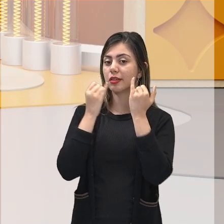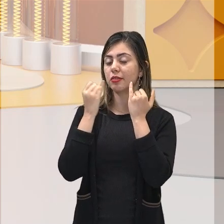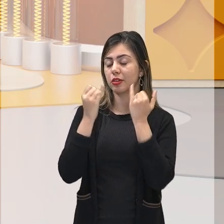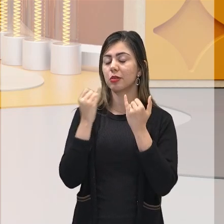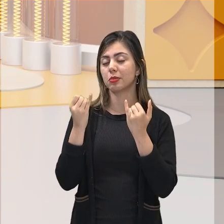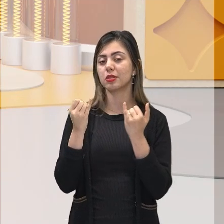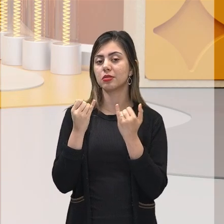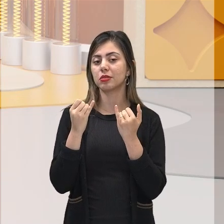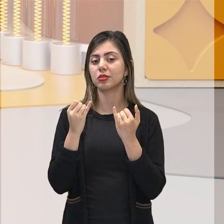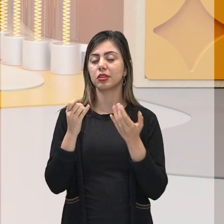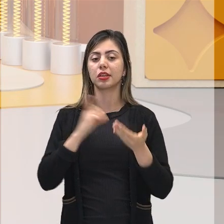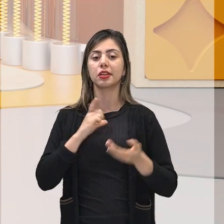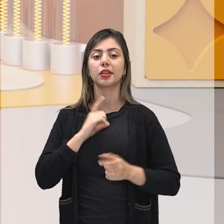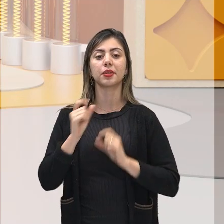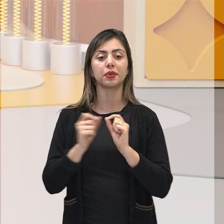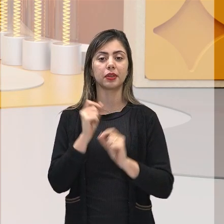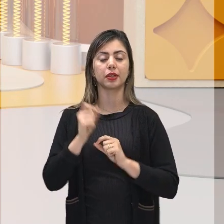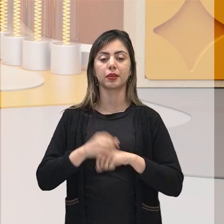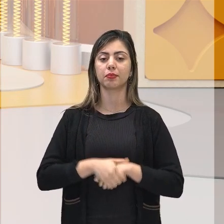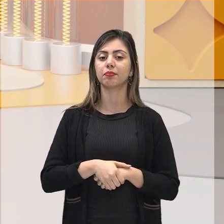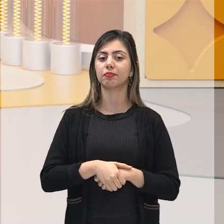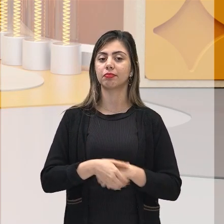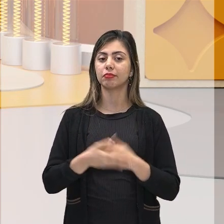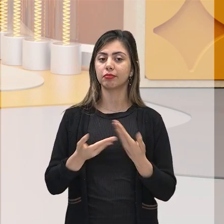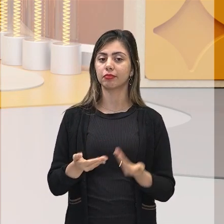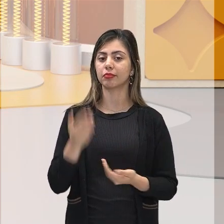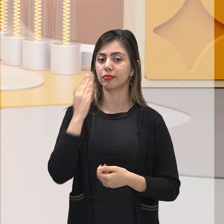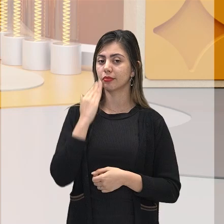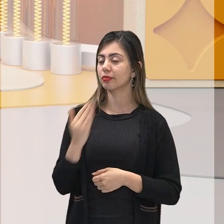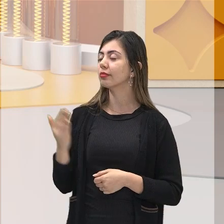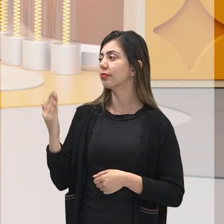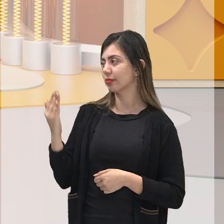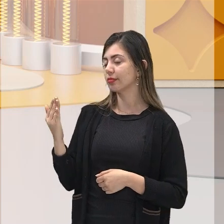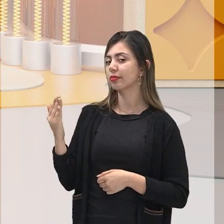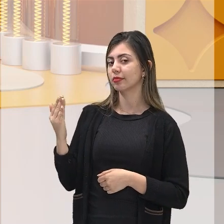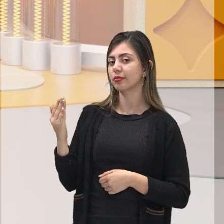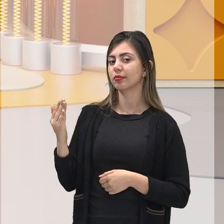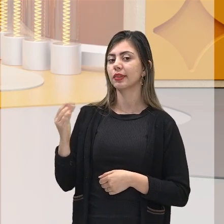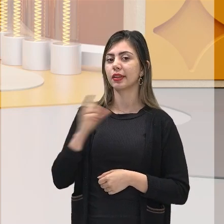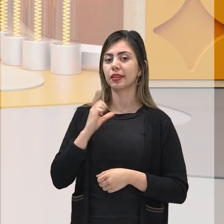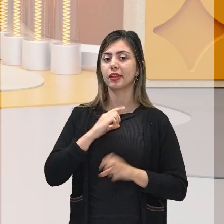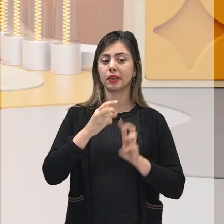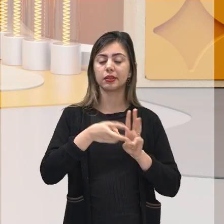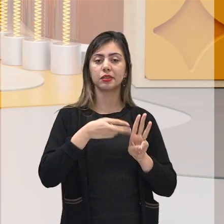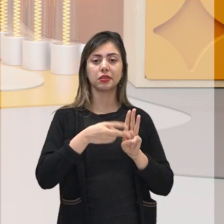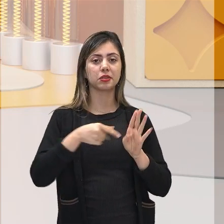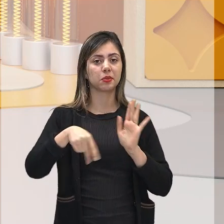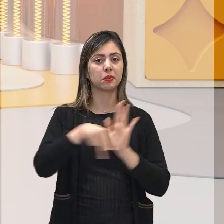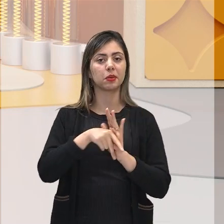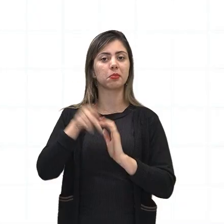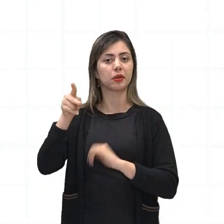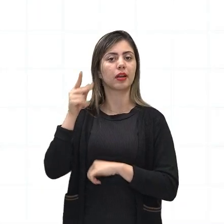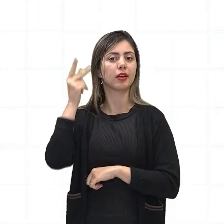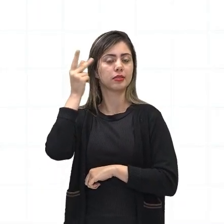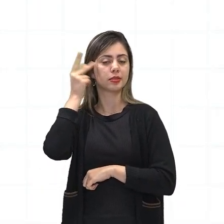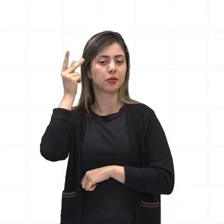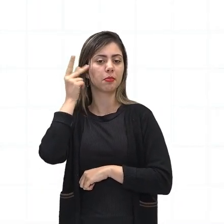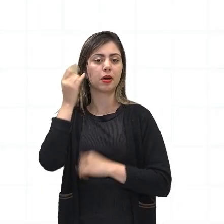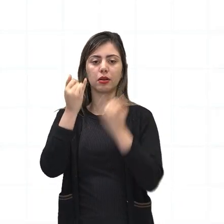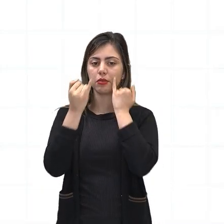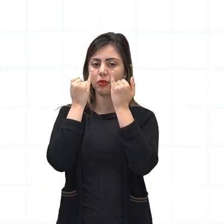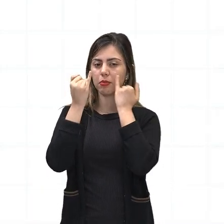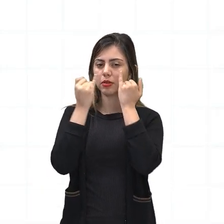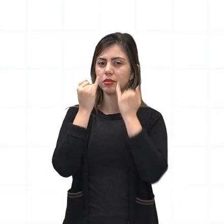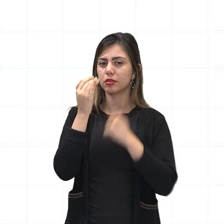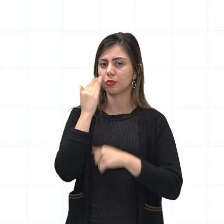questão aqui, tiradas do portal Comissão Proíndio de São Paulo, tá bom? Ali, ó, no cantinho aqui